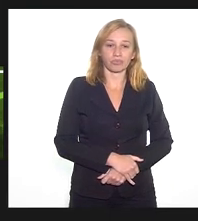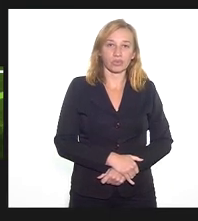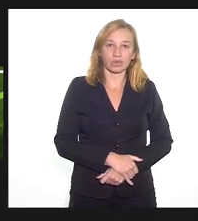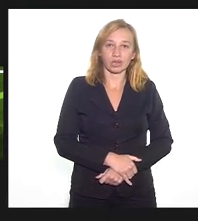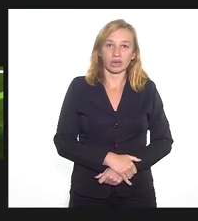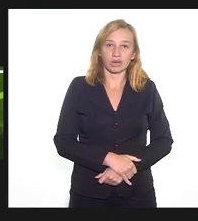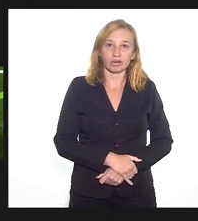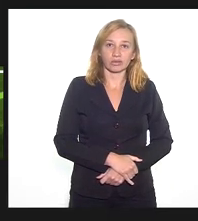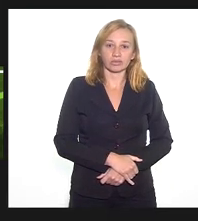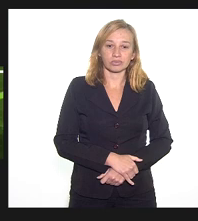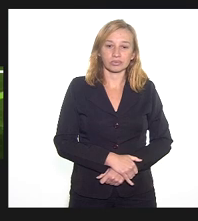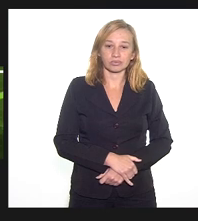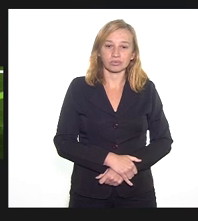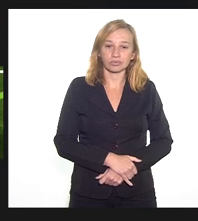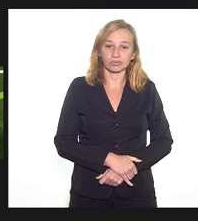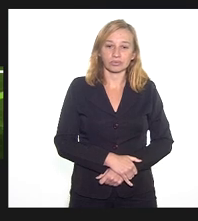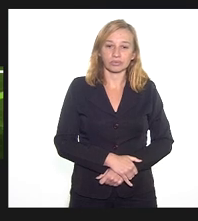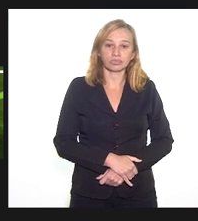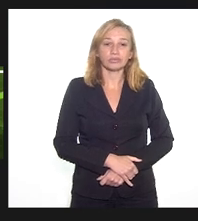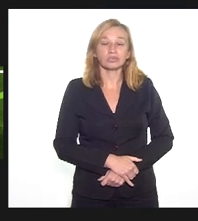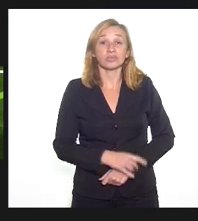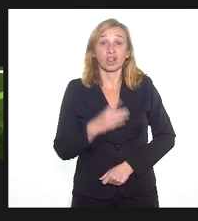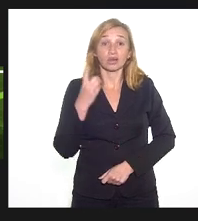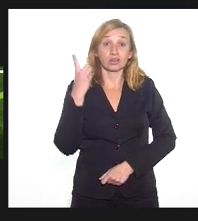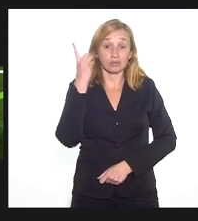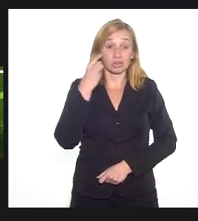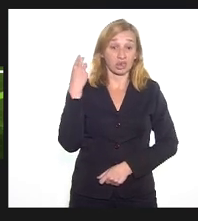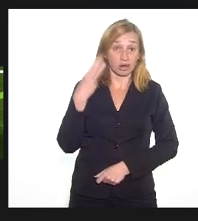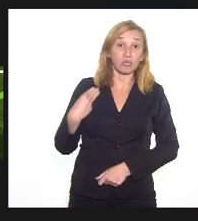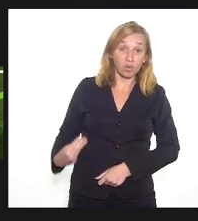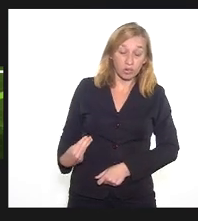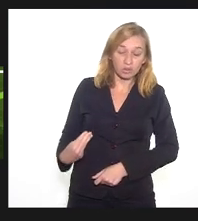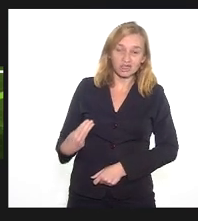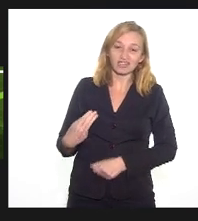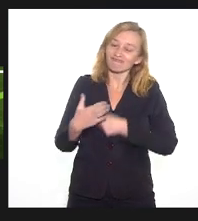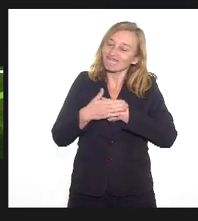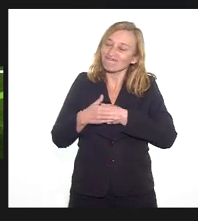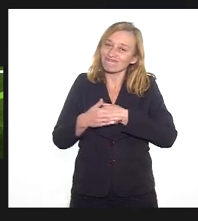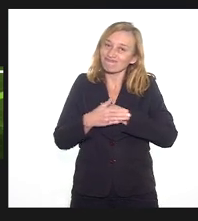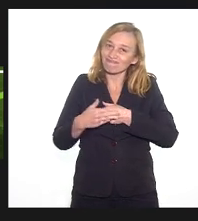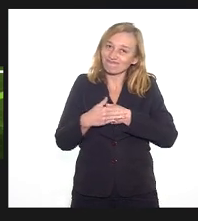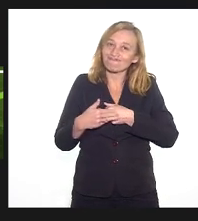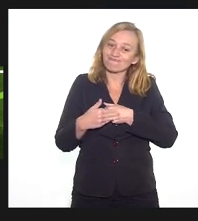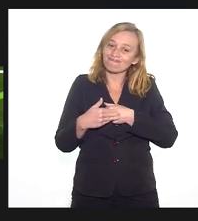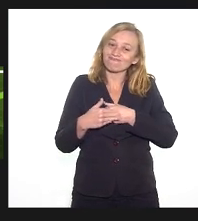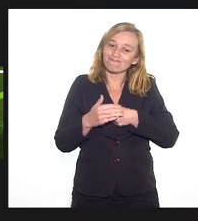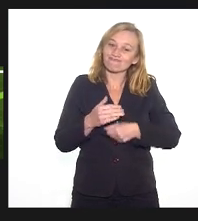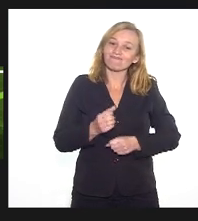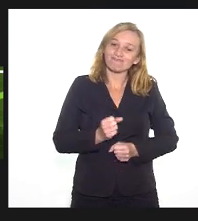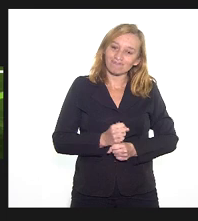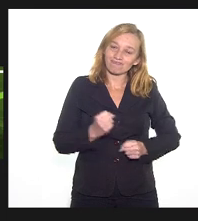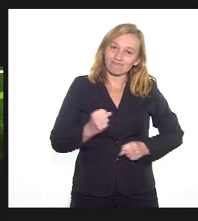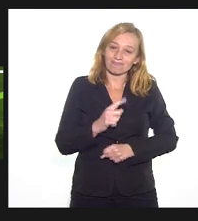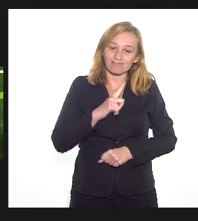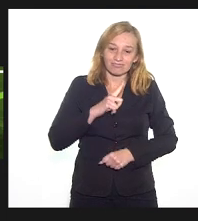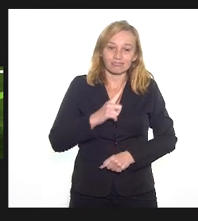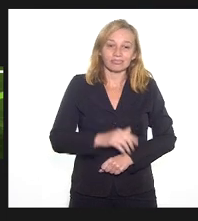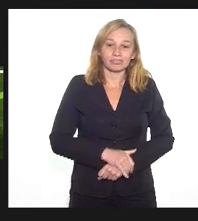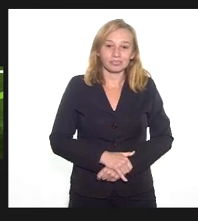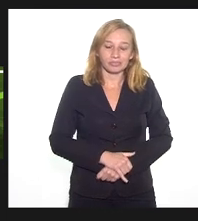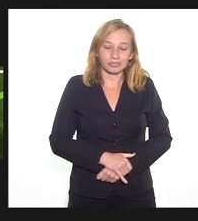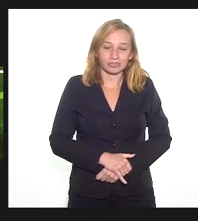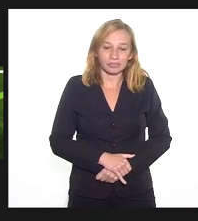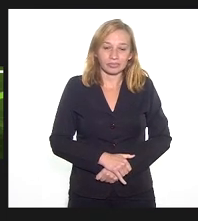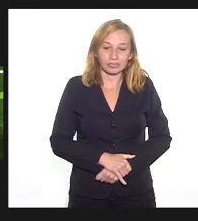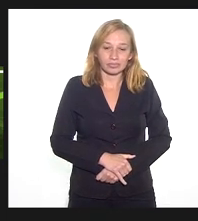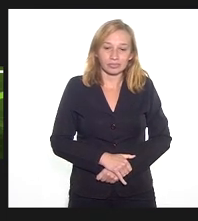saudação à companheira Mônica Francisco, uma pessoa que tem um carinho muito grande, é preso. E tomar a benção a